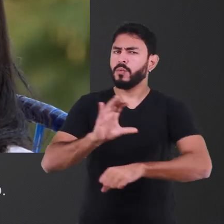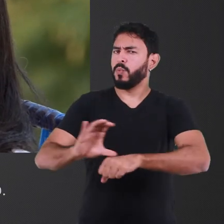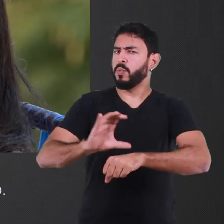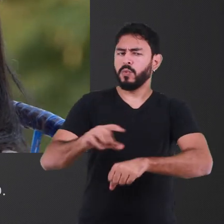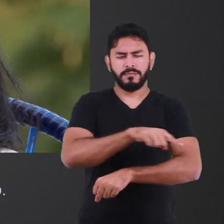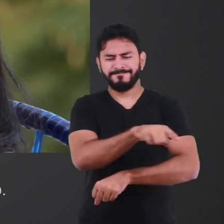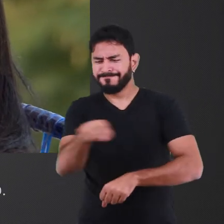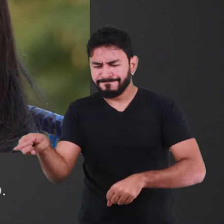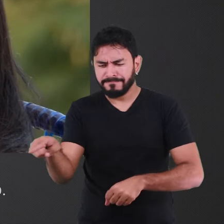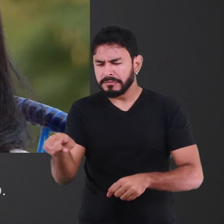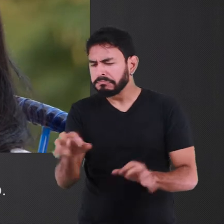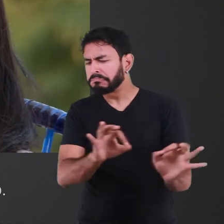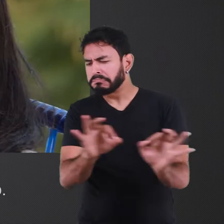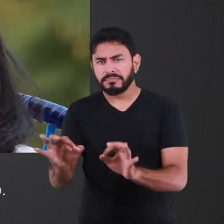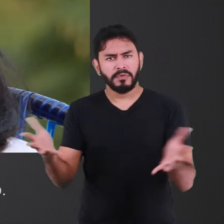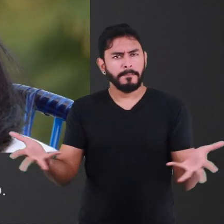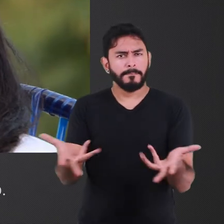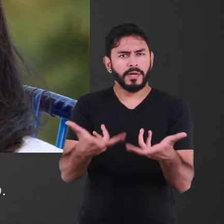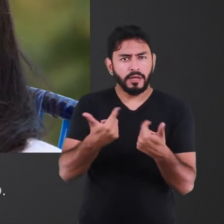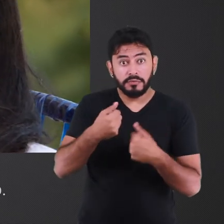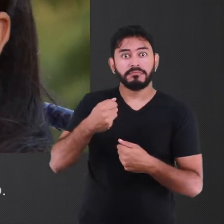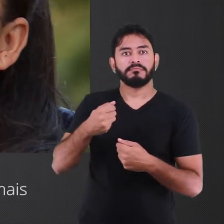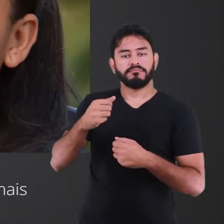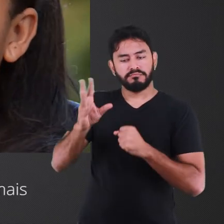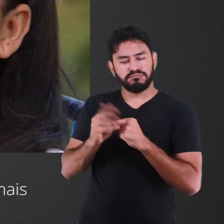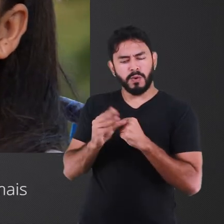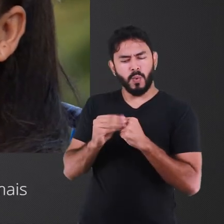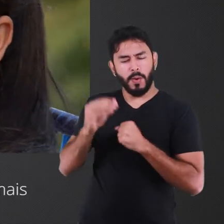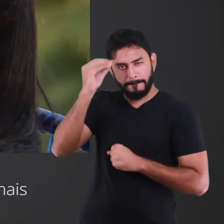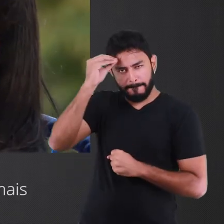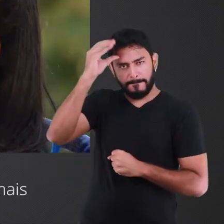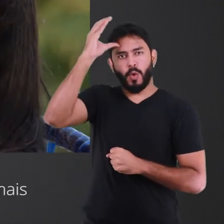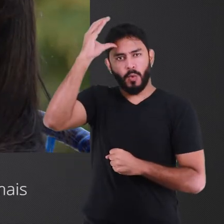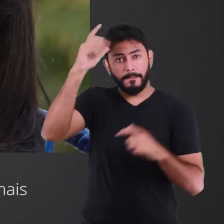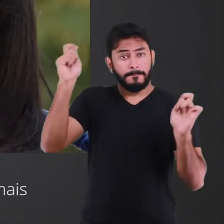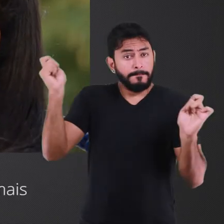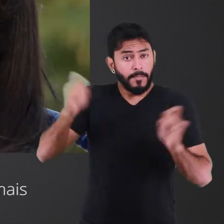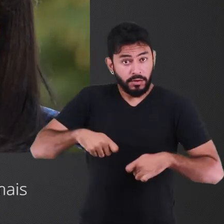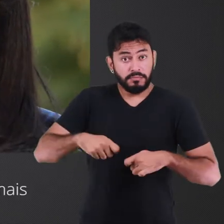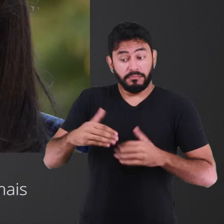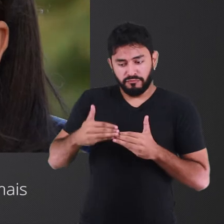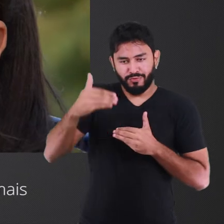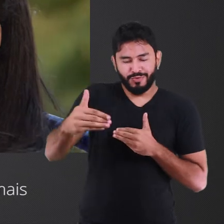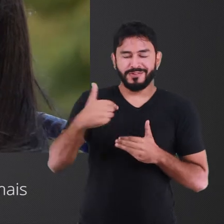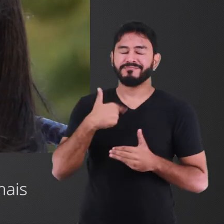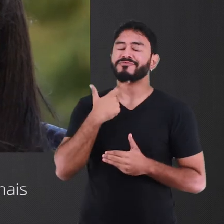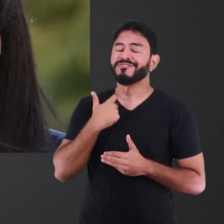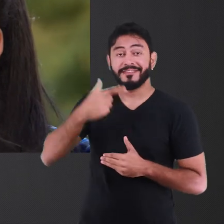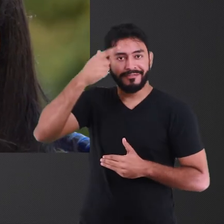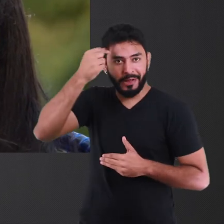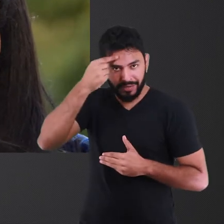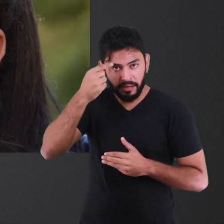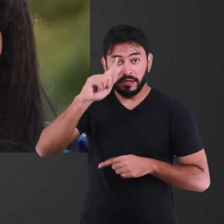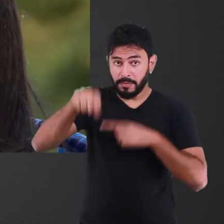E com isso você pode levar um bom aprendizado. Você pode, no meu caso, eu quero fazer uma faculdade, que